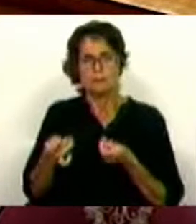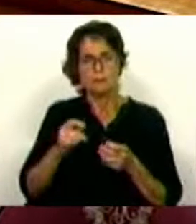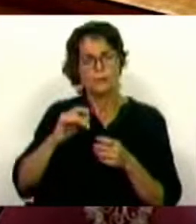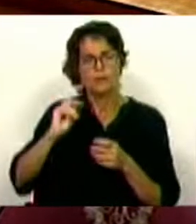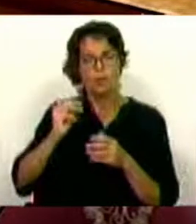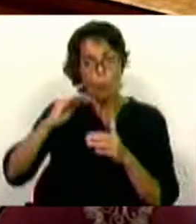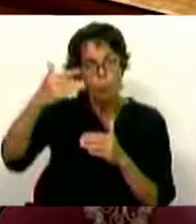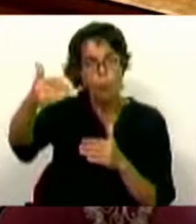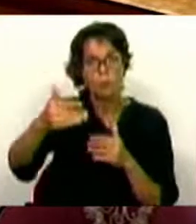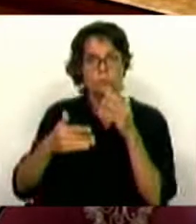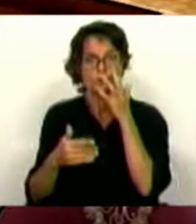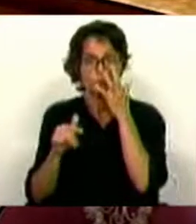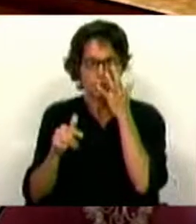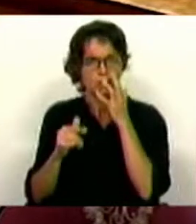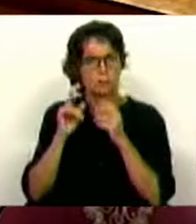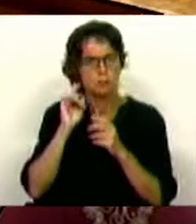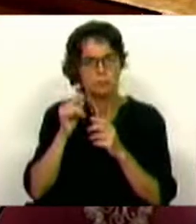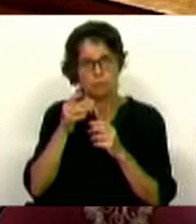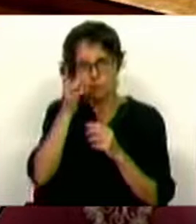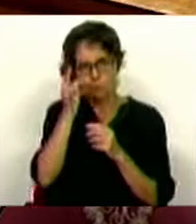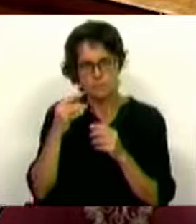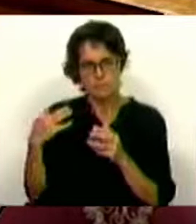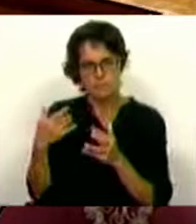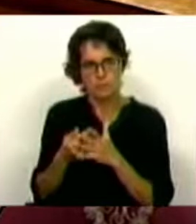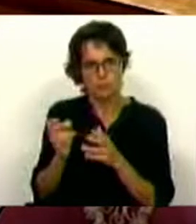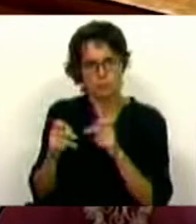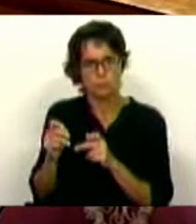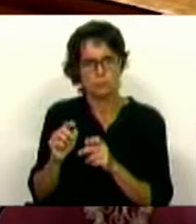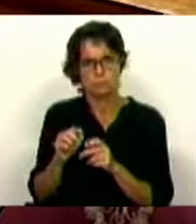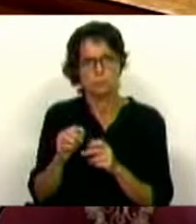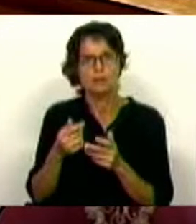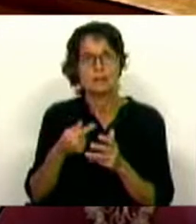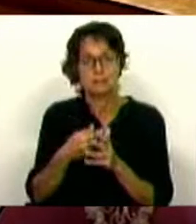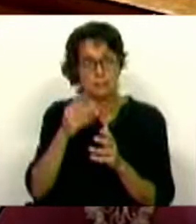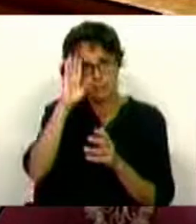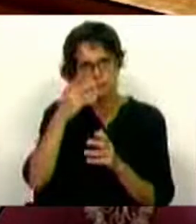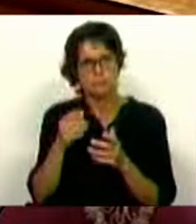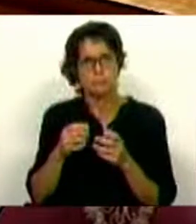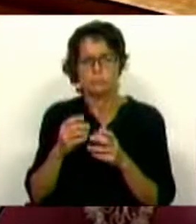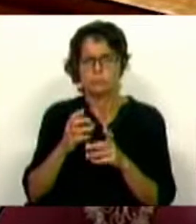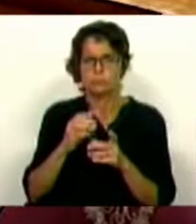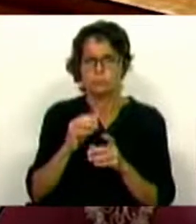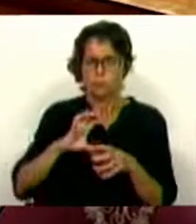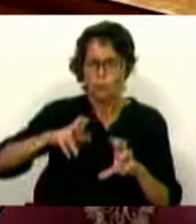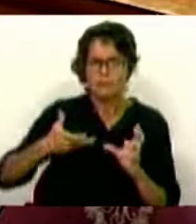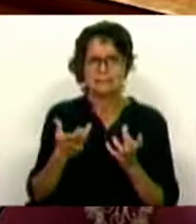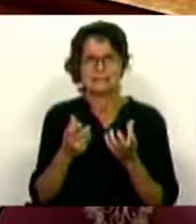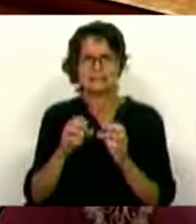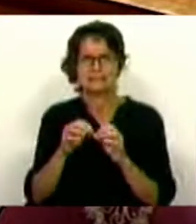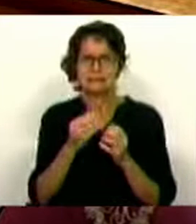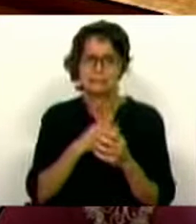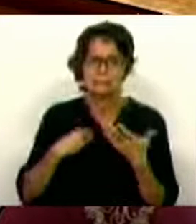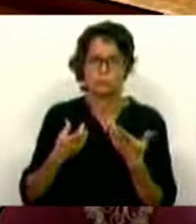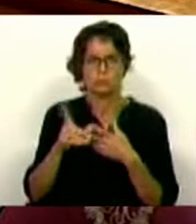período mais crítico da crise sanitária. Crise sanitária que foi crise também social e que vai ser, sabemos, crise do emprego. Mas se nós